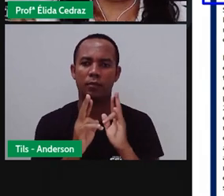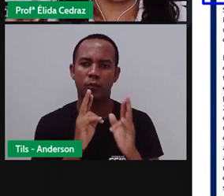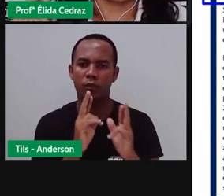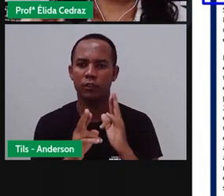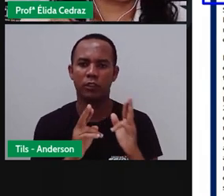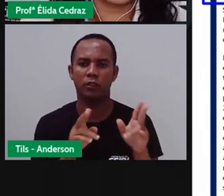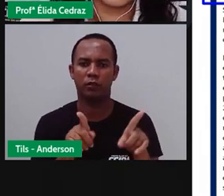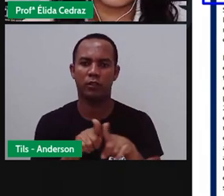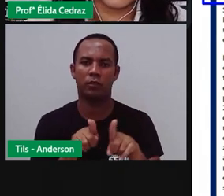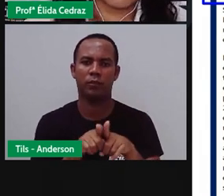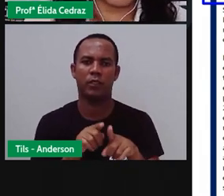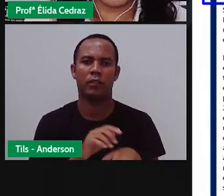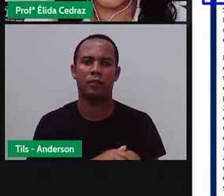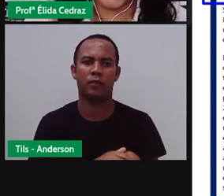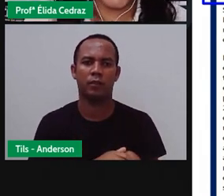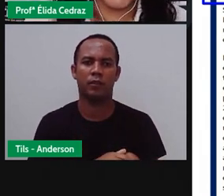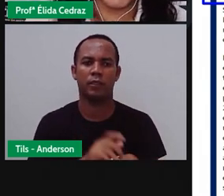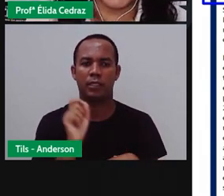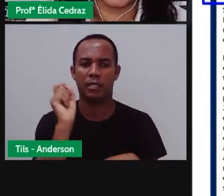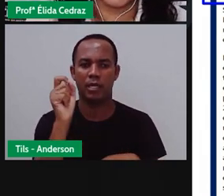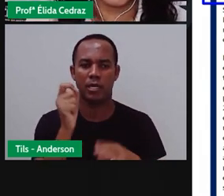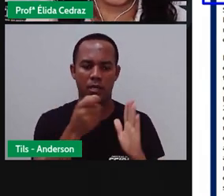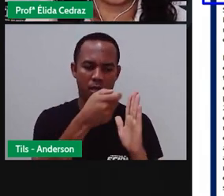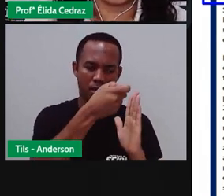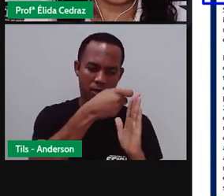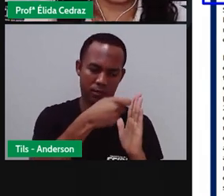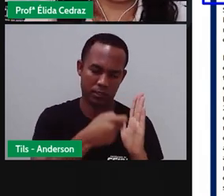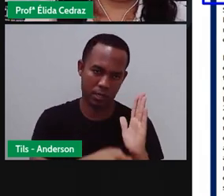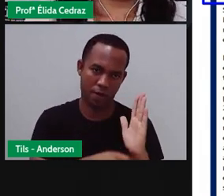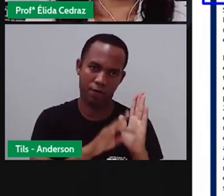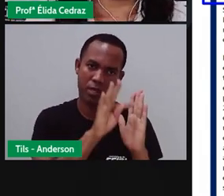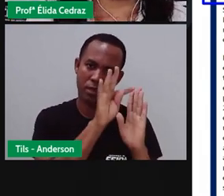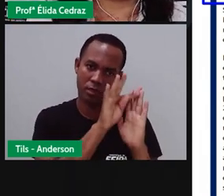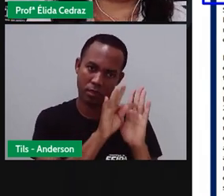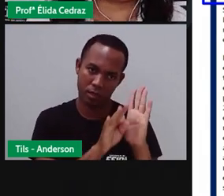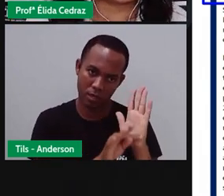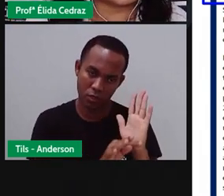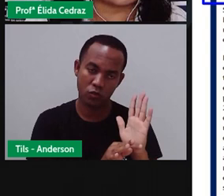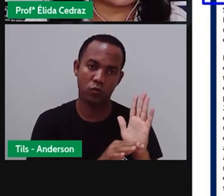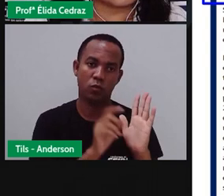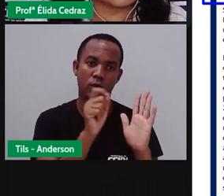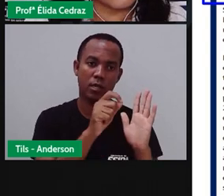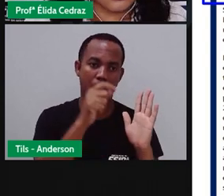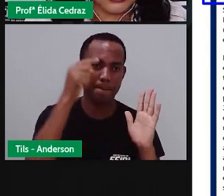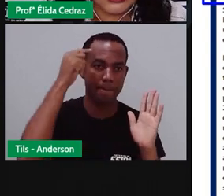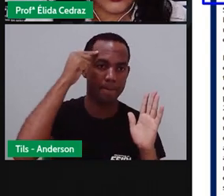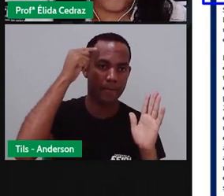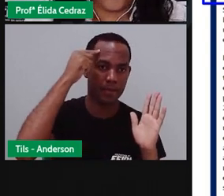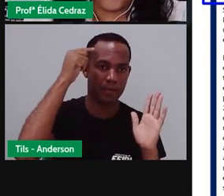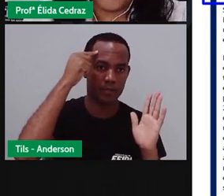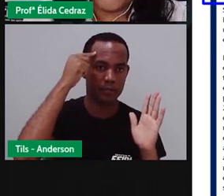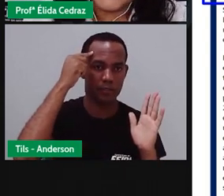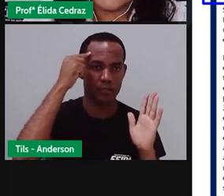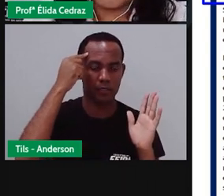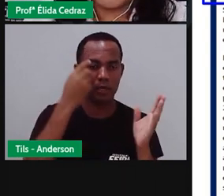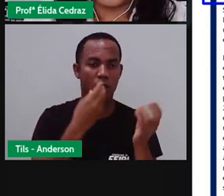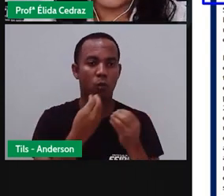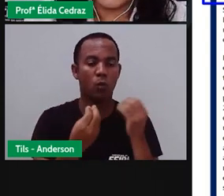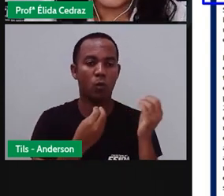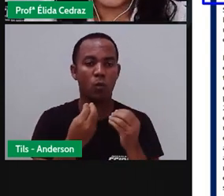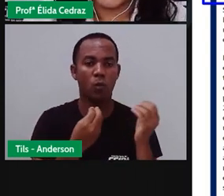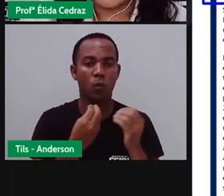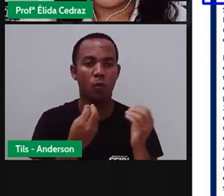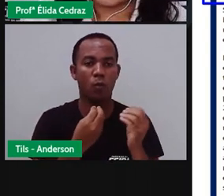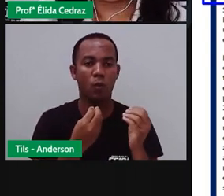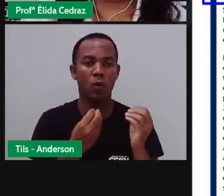Quem escreve um texto jornalístico, ele pensa em como escrever